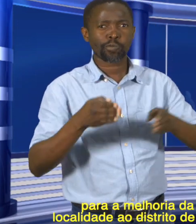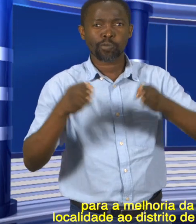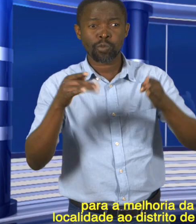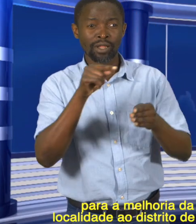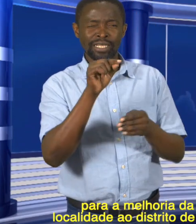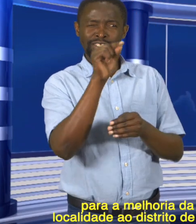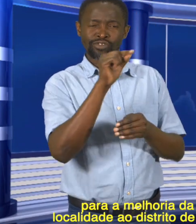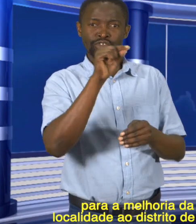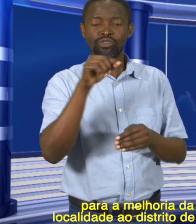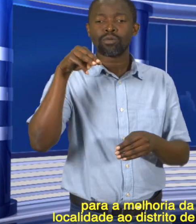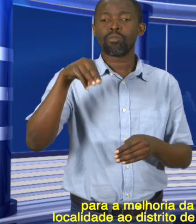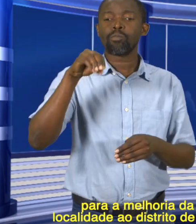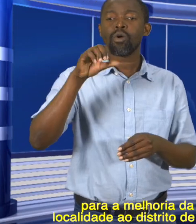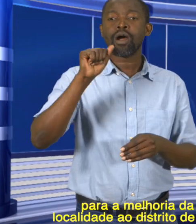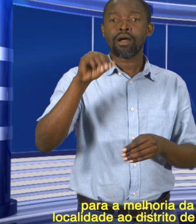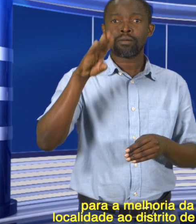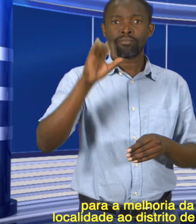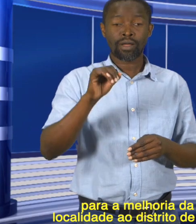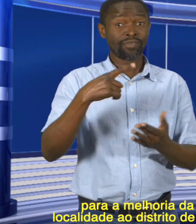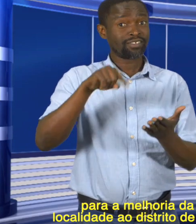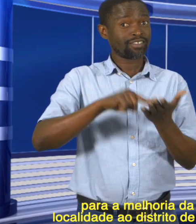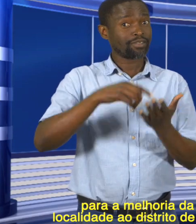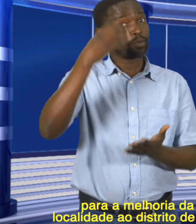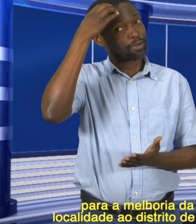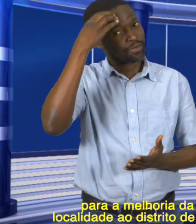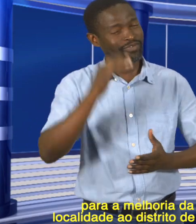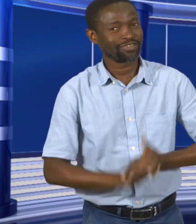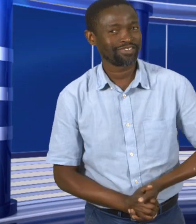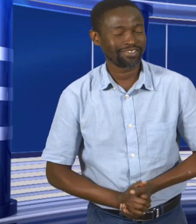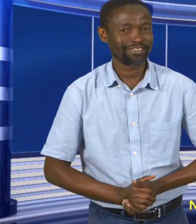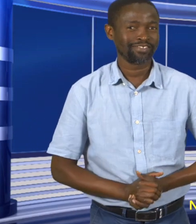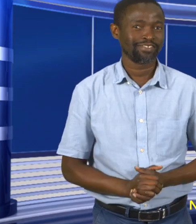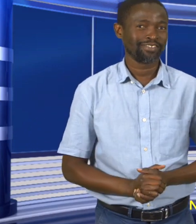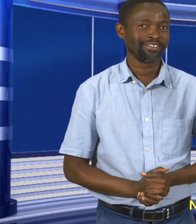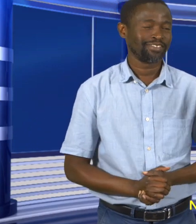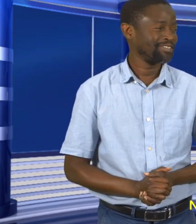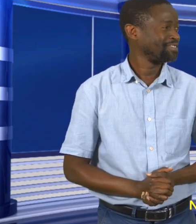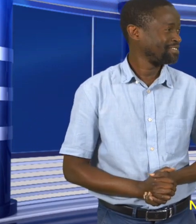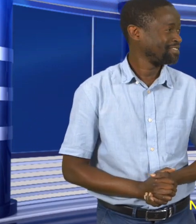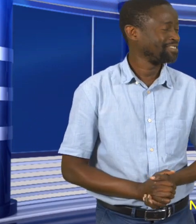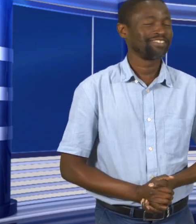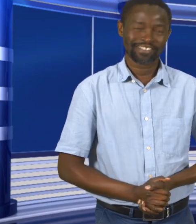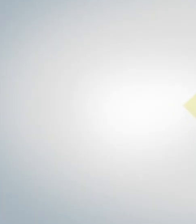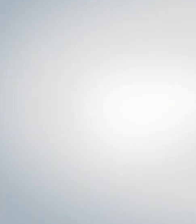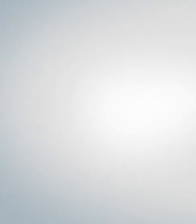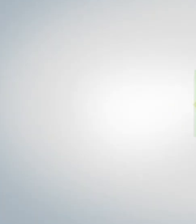liga aquela localidade no distrito de Moamba, na província de Maputo. Não saia daí!